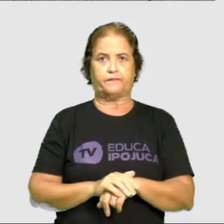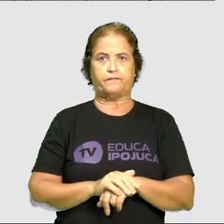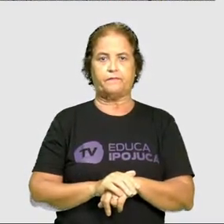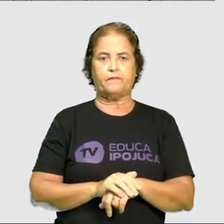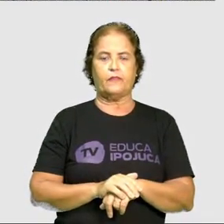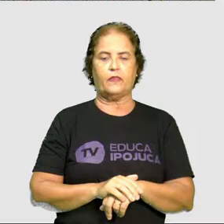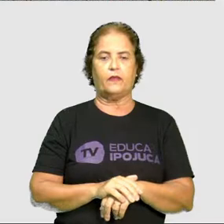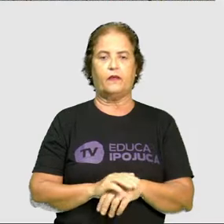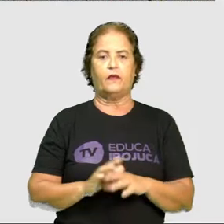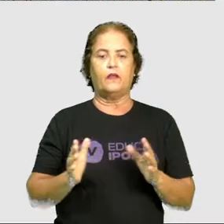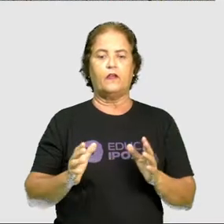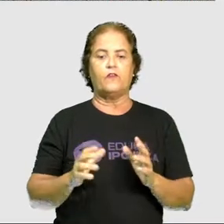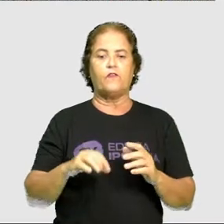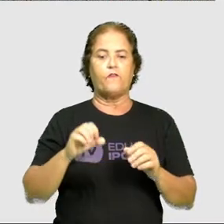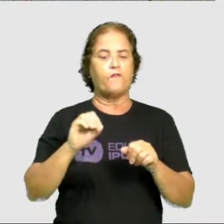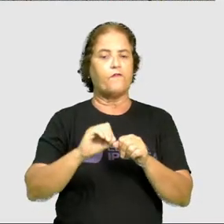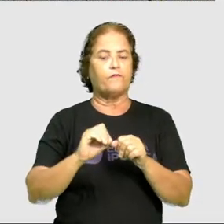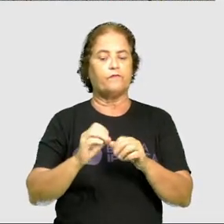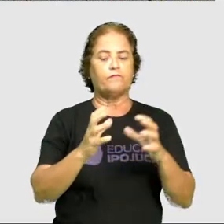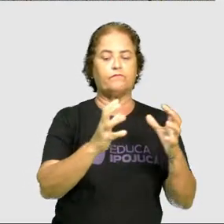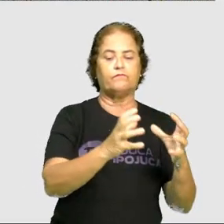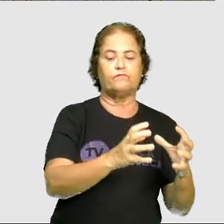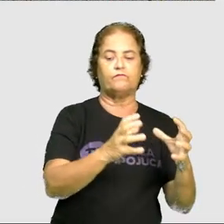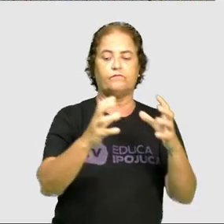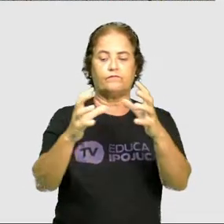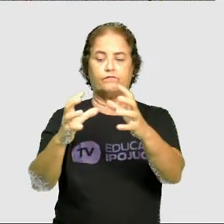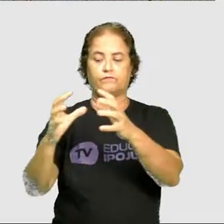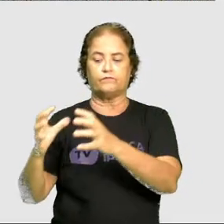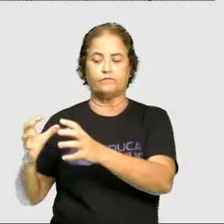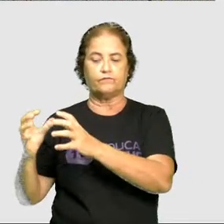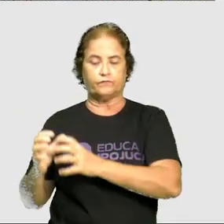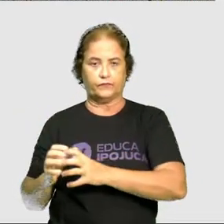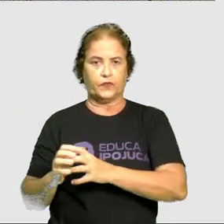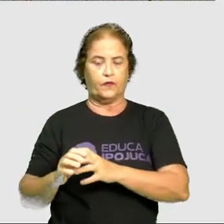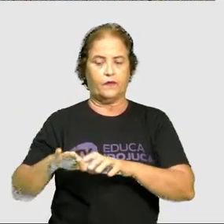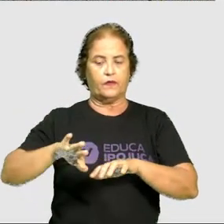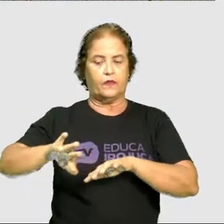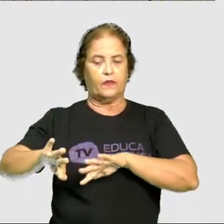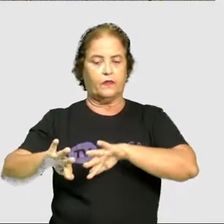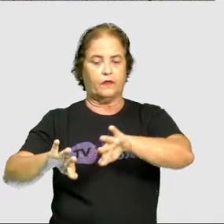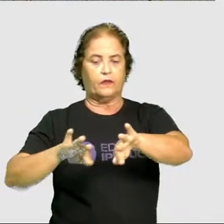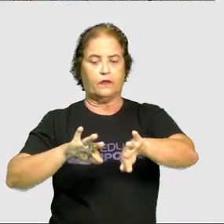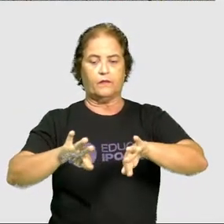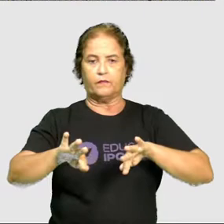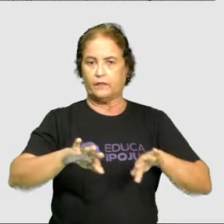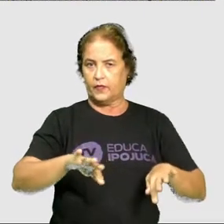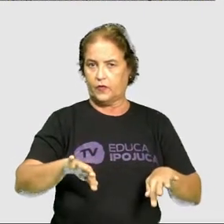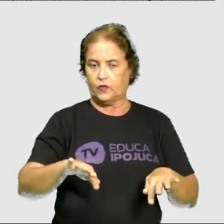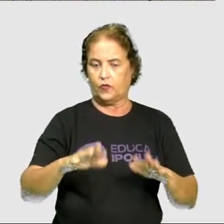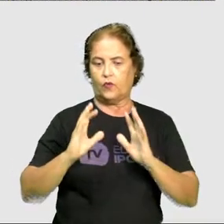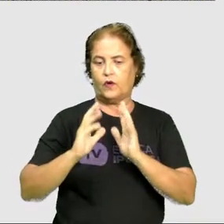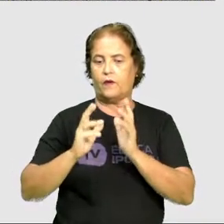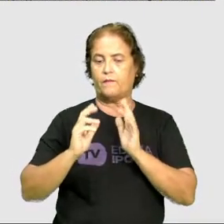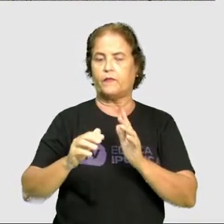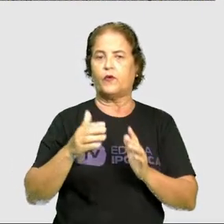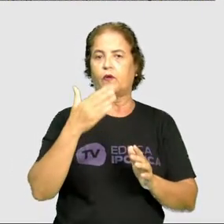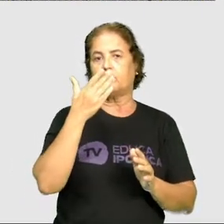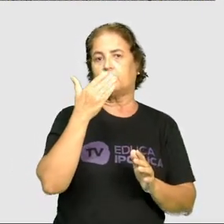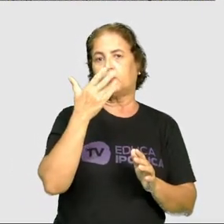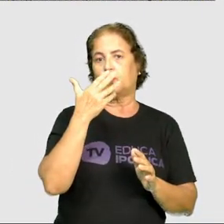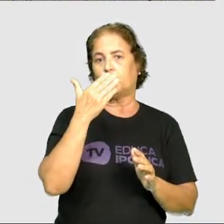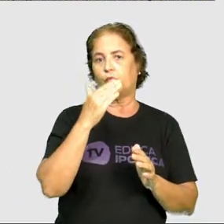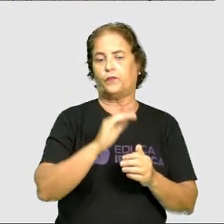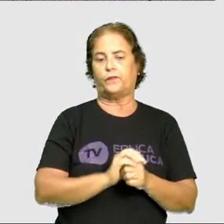Então, eu fiz o agrupamento. Qual foi o agrupamento? Que eu separei cada grupo de bola por sua cor.